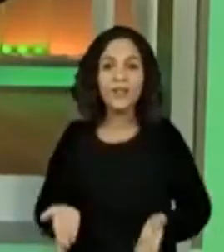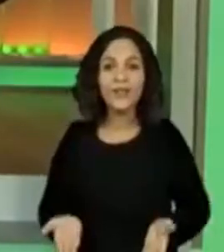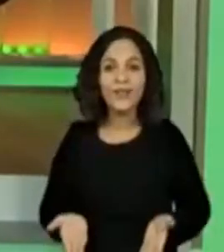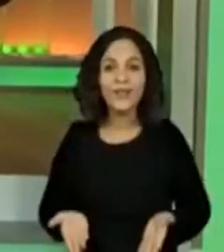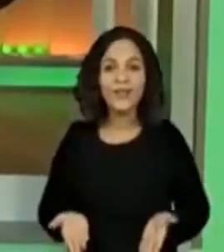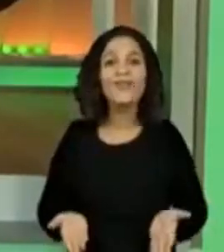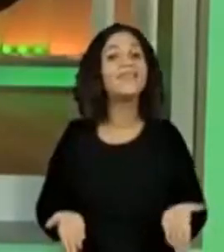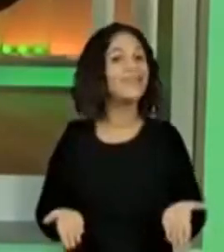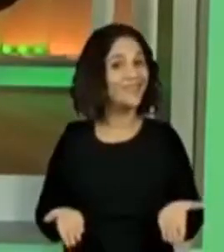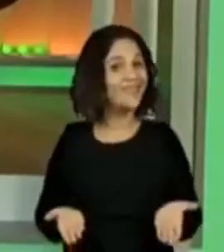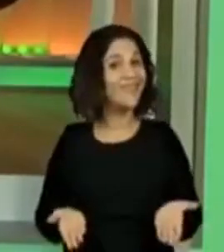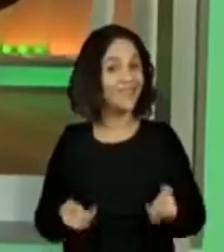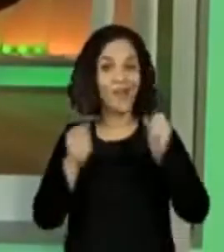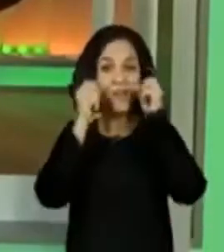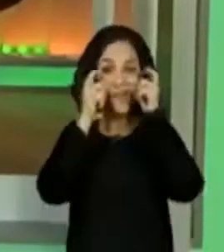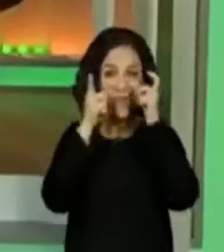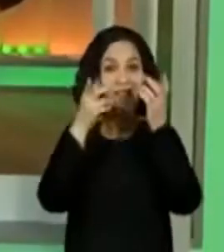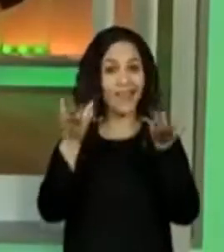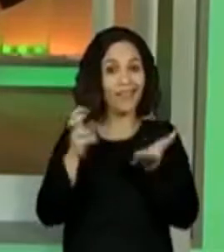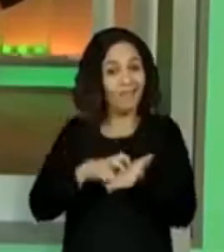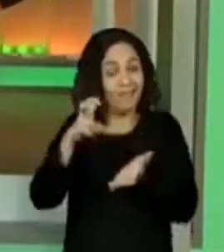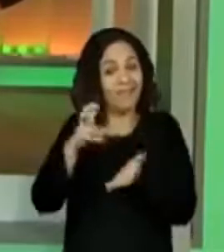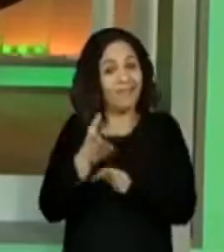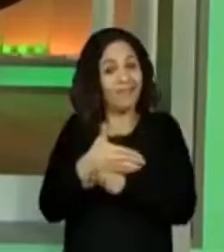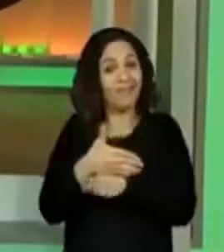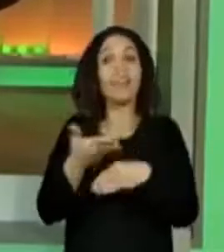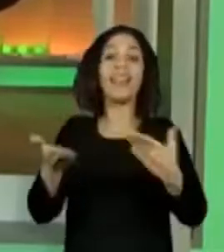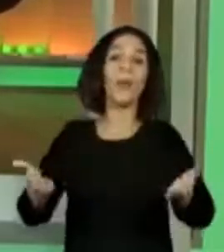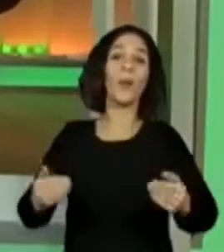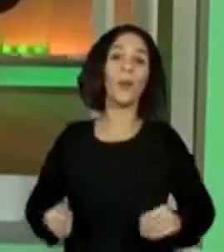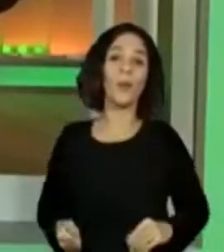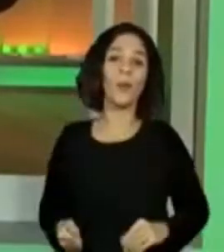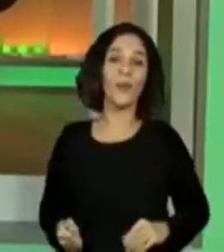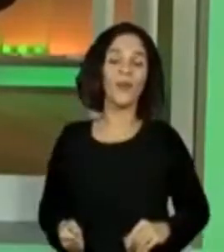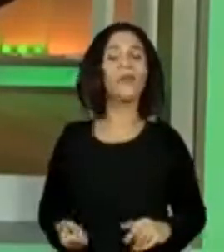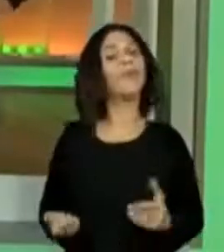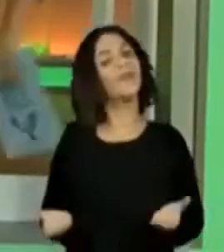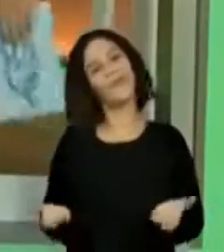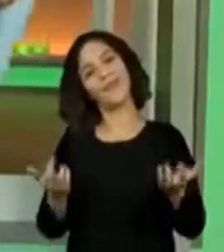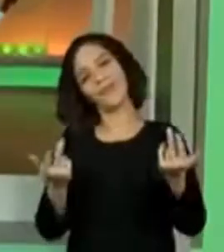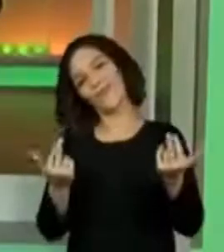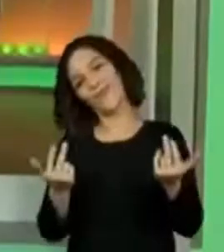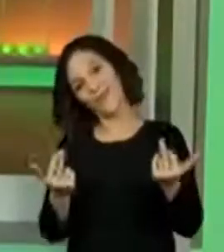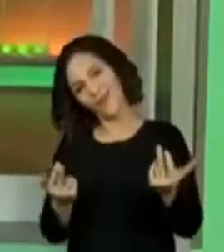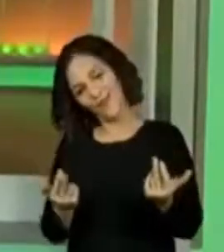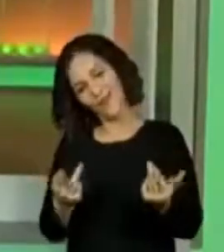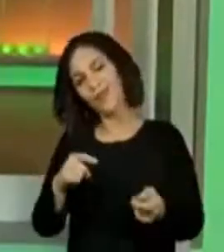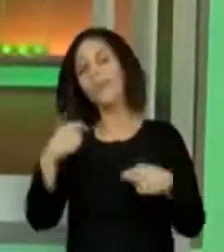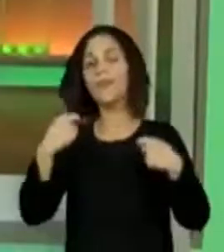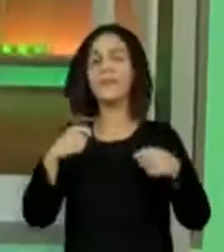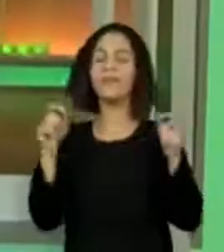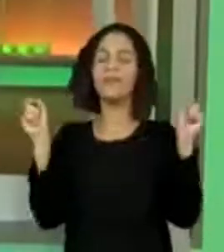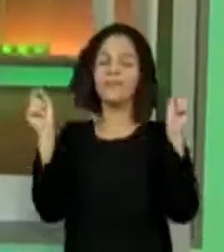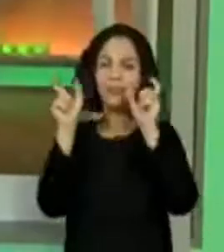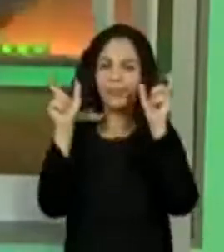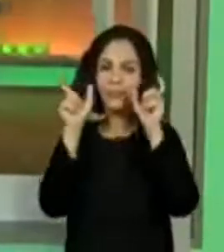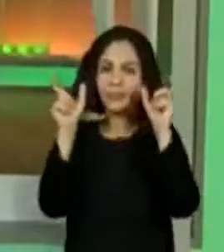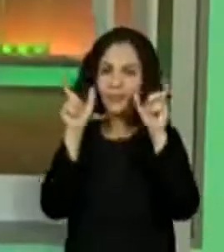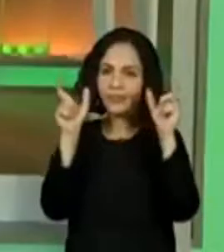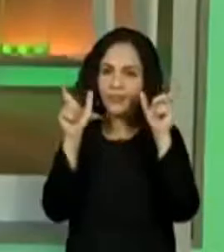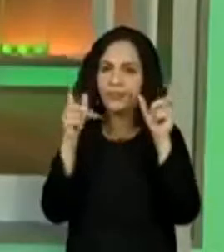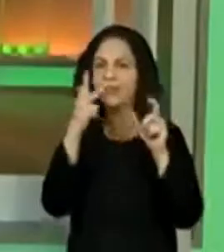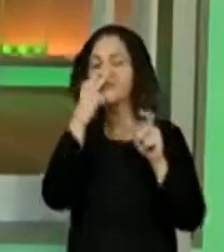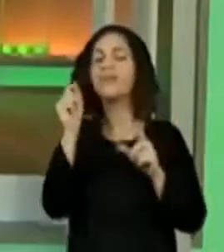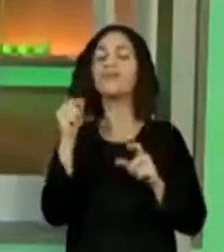Você não estava acordando cedo? Estava. Mas, então, você tem que levantar, fazer de